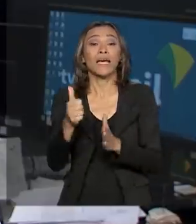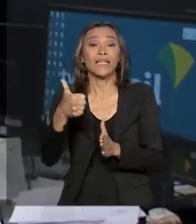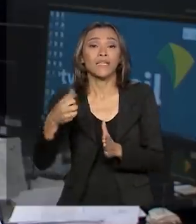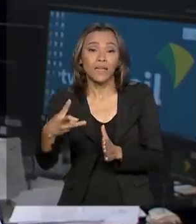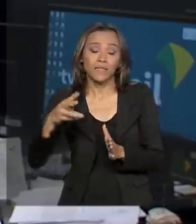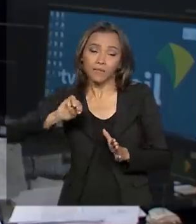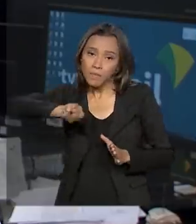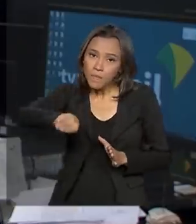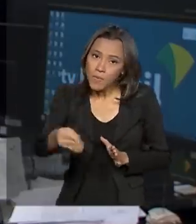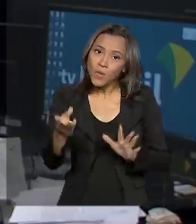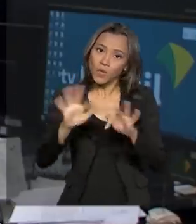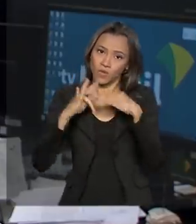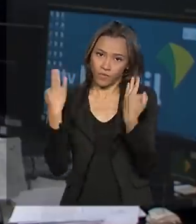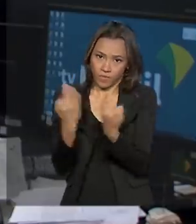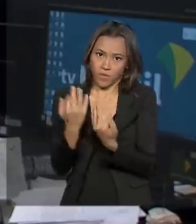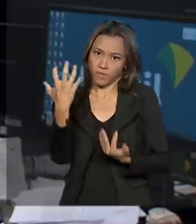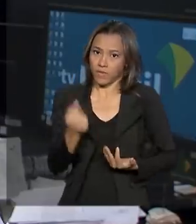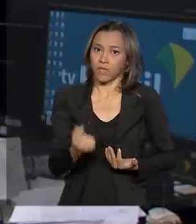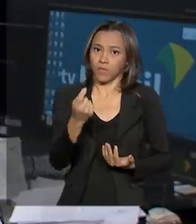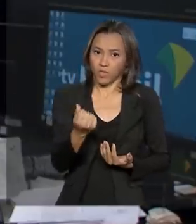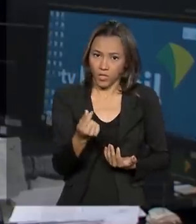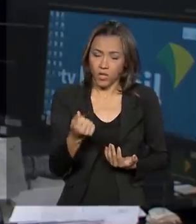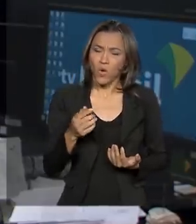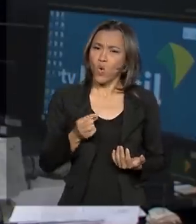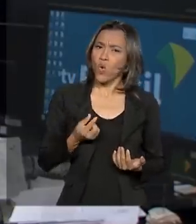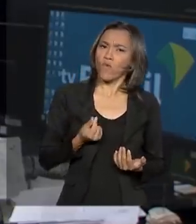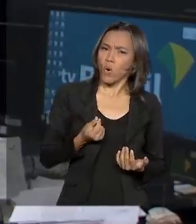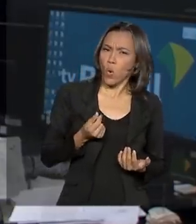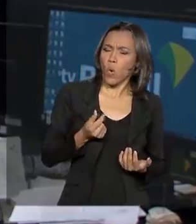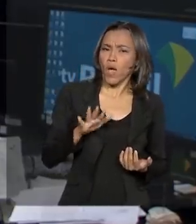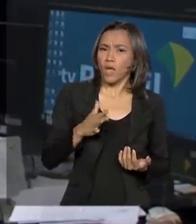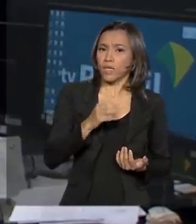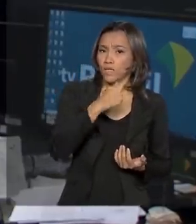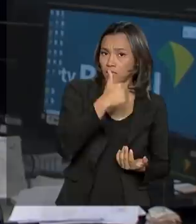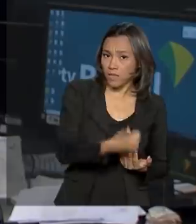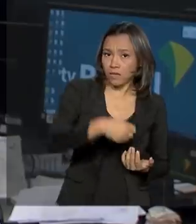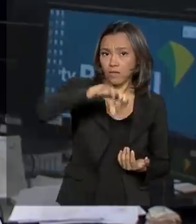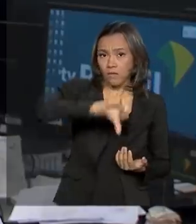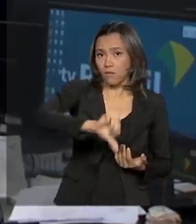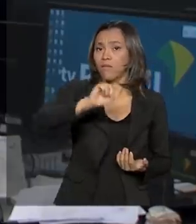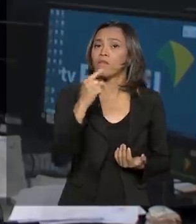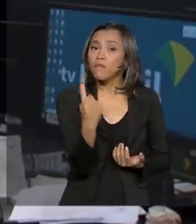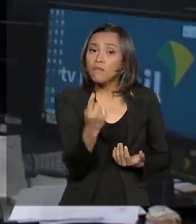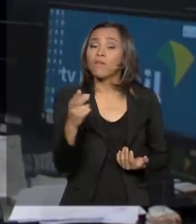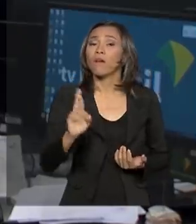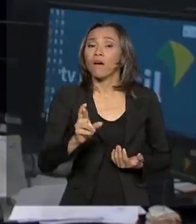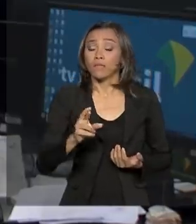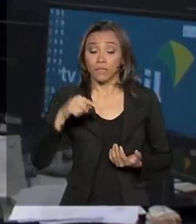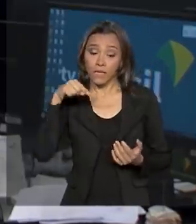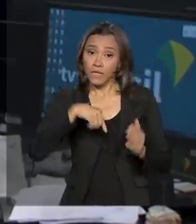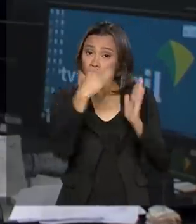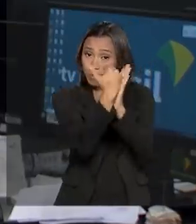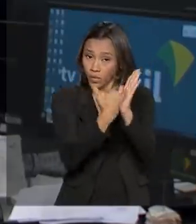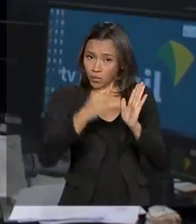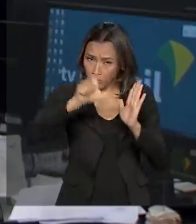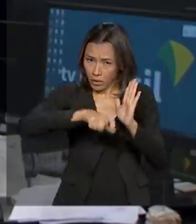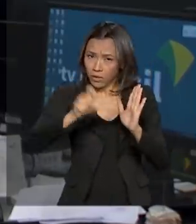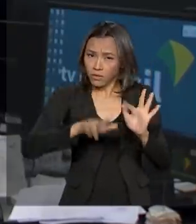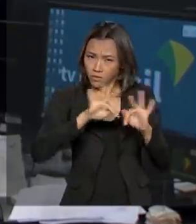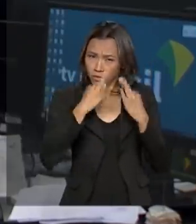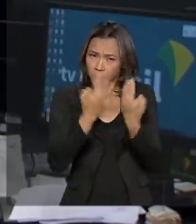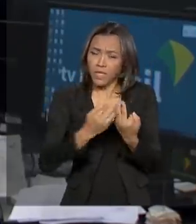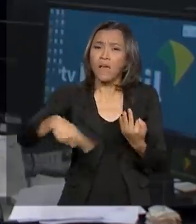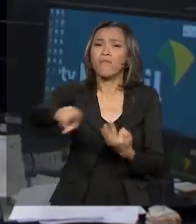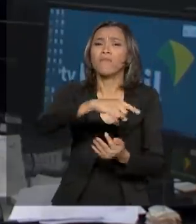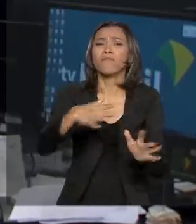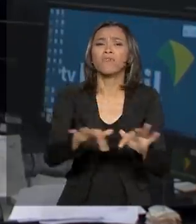famílias em todo o país. O valor médio do benefício é de R$ 191. O programa atende famílias em situação de